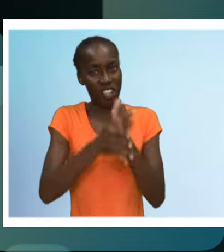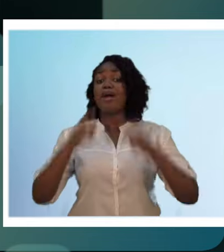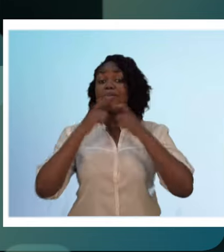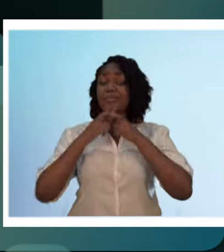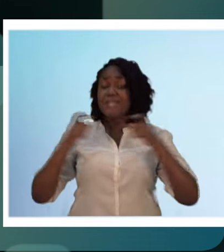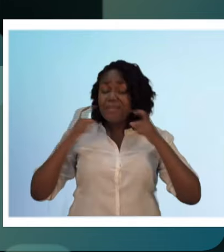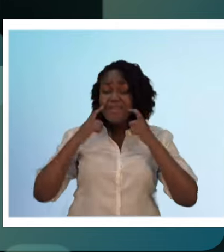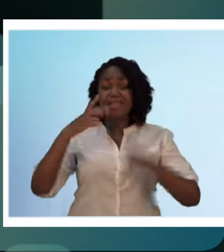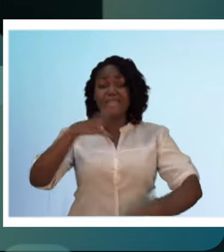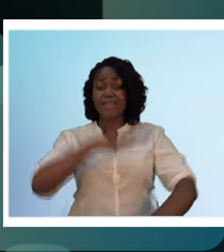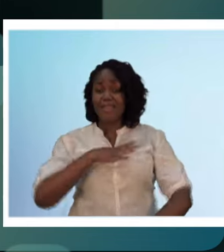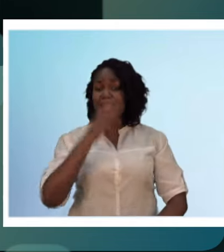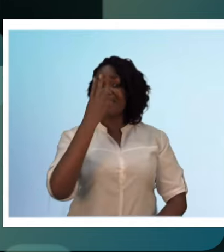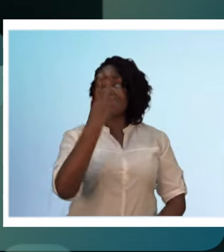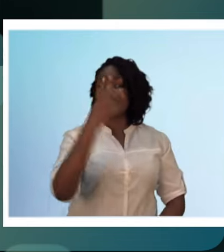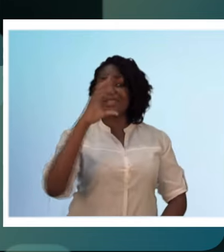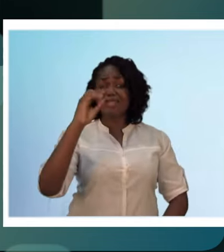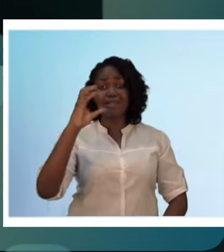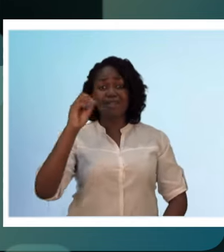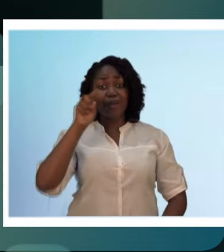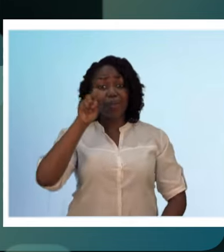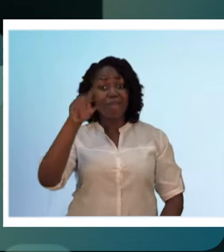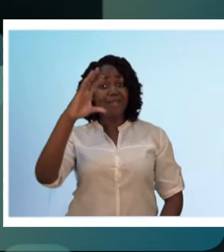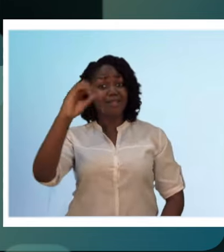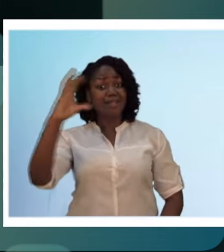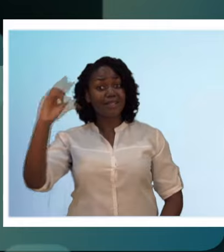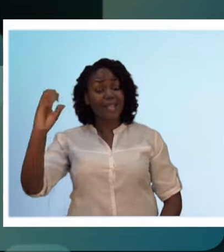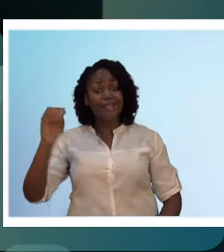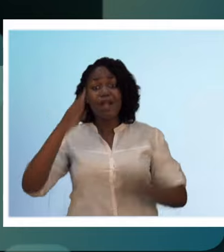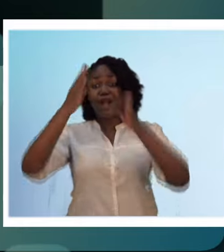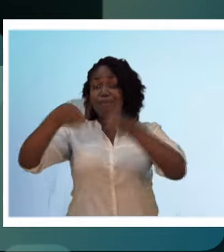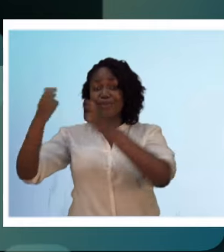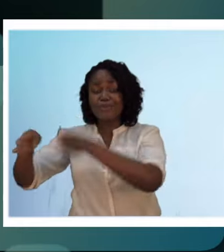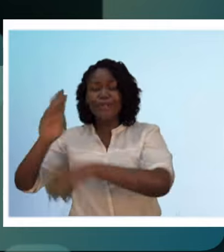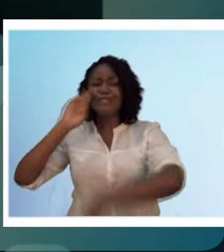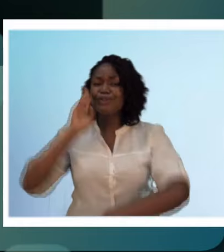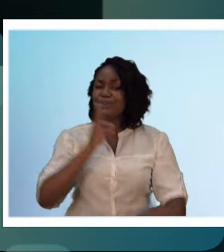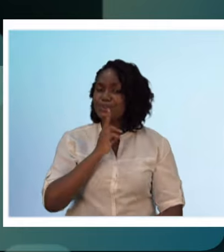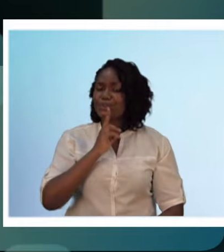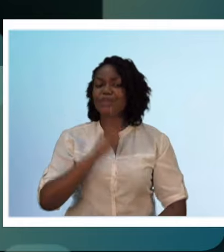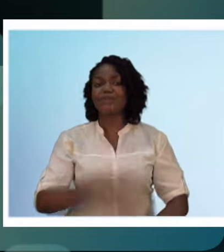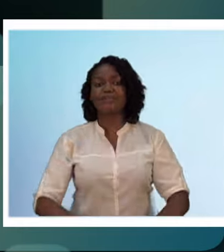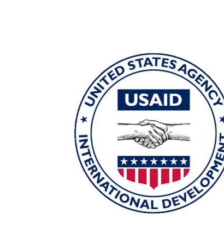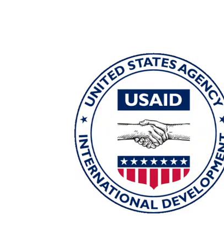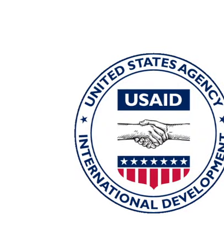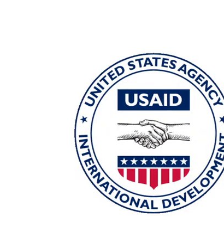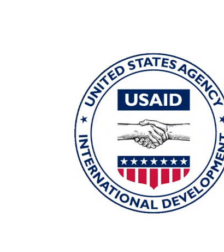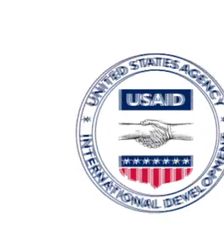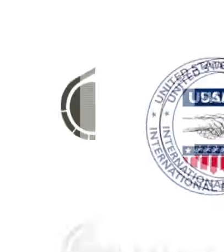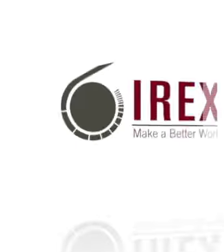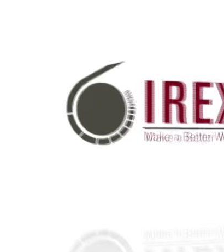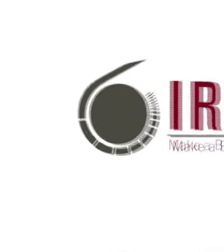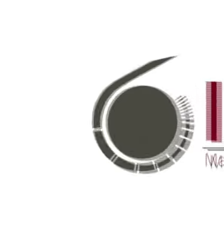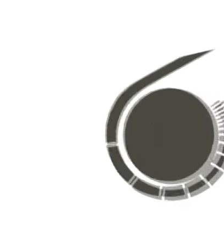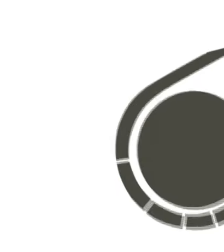sinais. Existem em Moçambique mais de 300 mil pessoas surdas. E aí